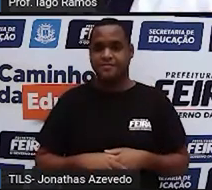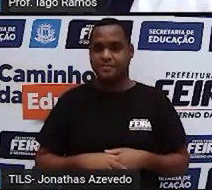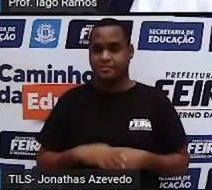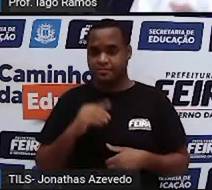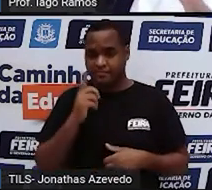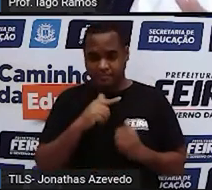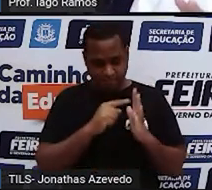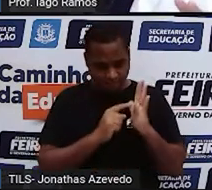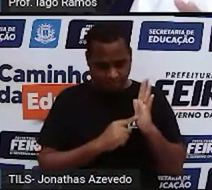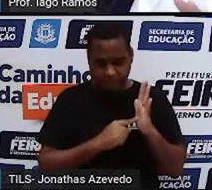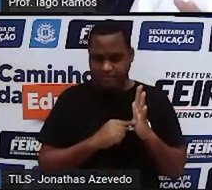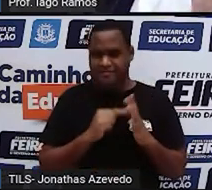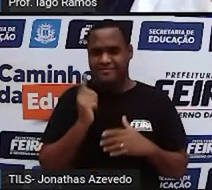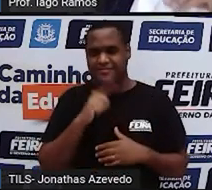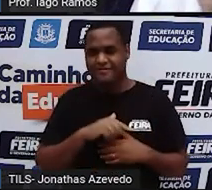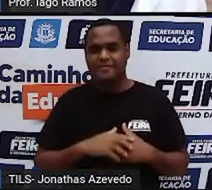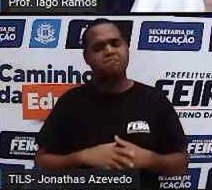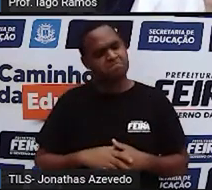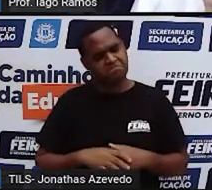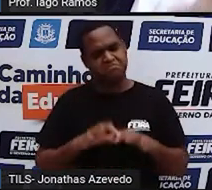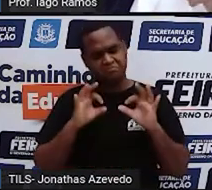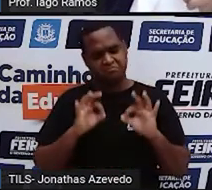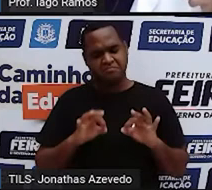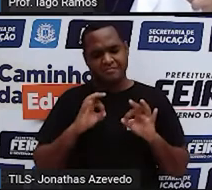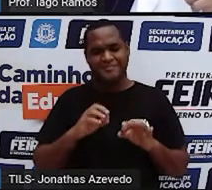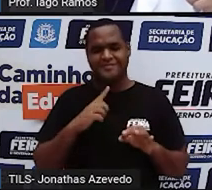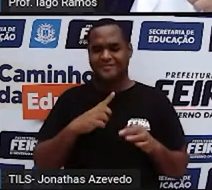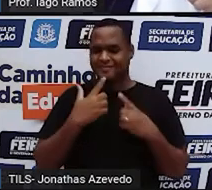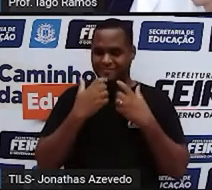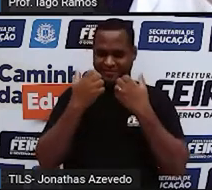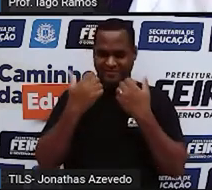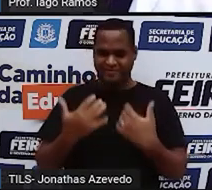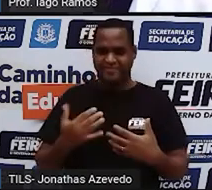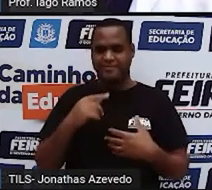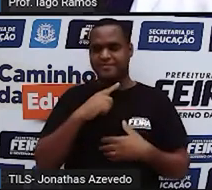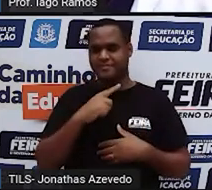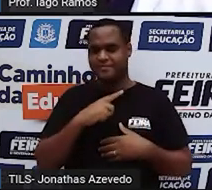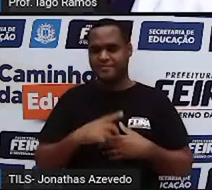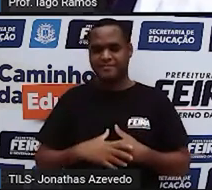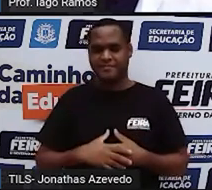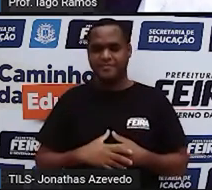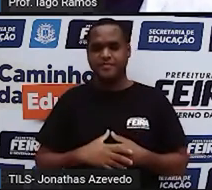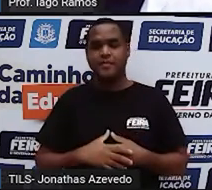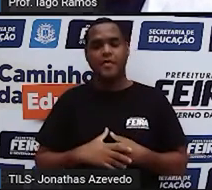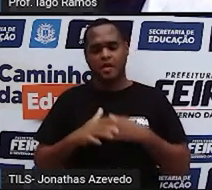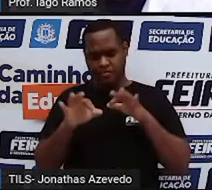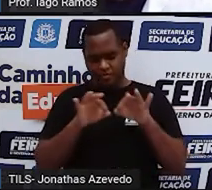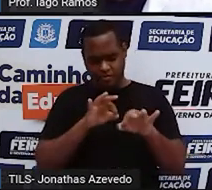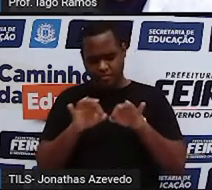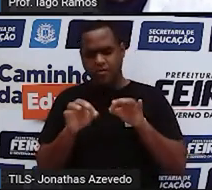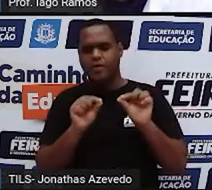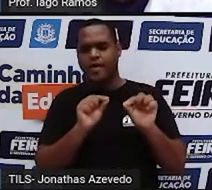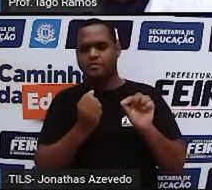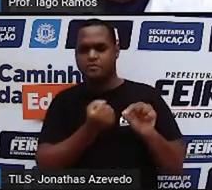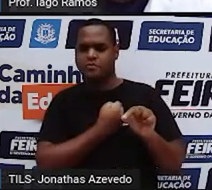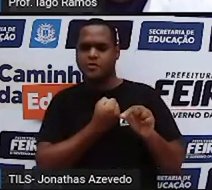Digitou? Eu acredito que sim, nesse tempo que eu estava falando aqui, você já digitou. E faz o que agora com esse número, professor?